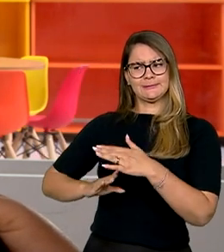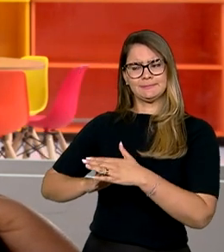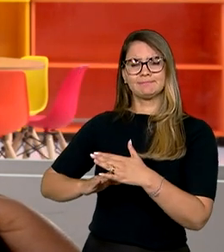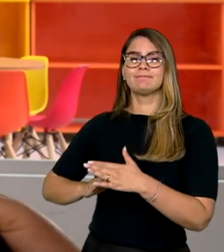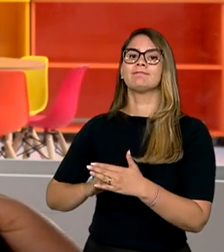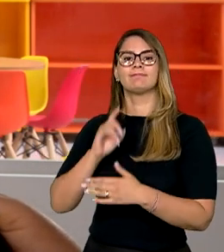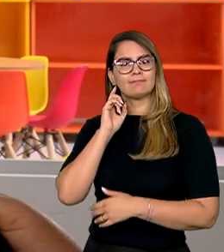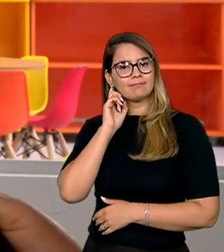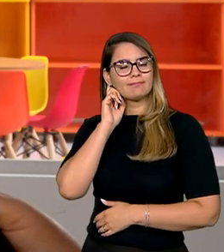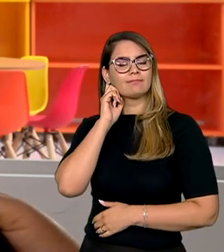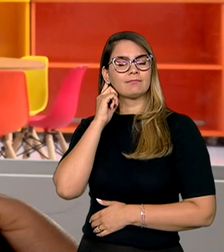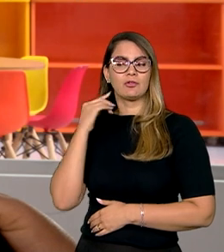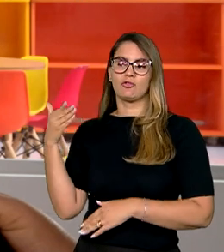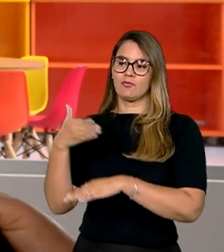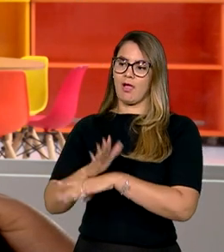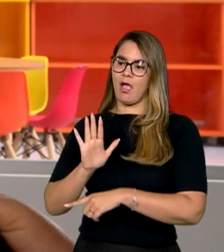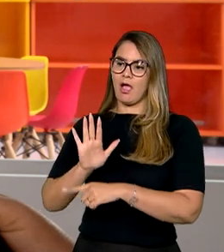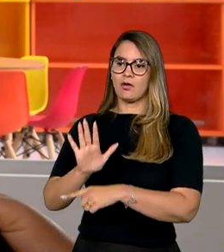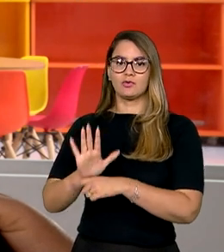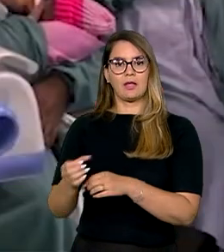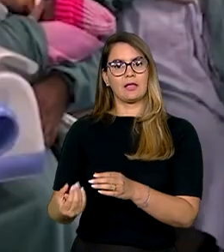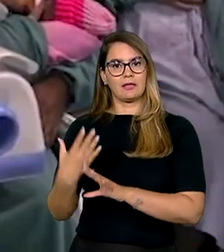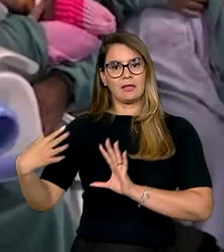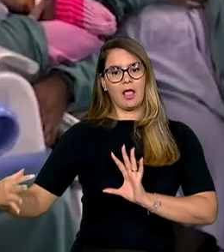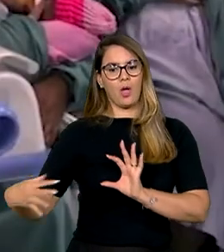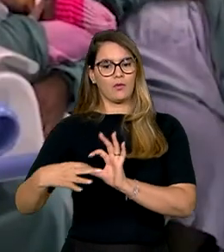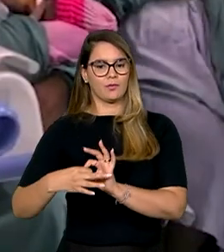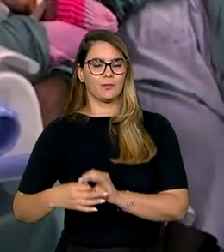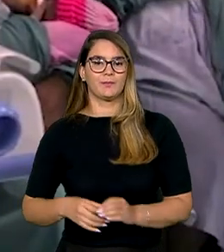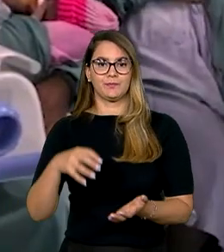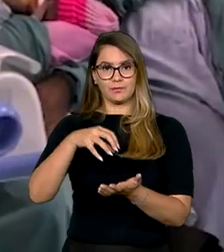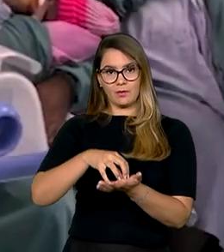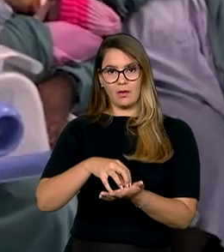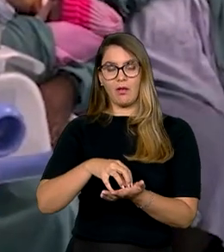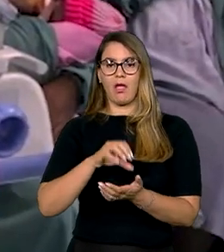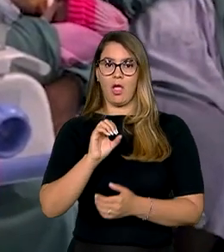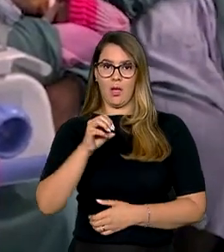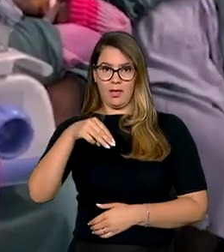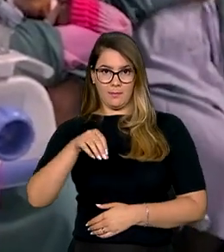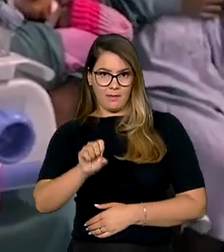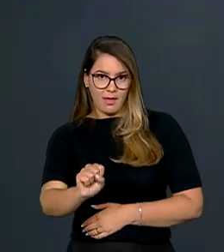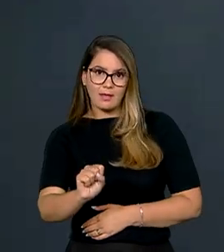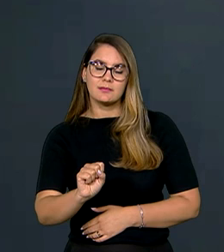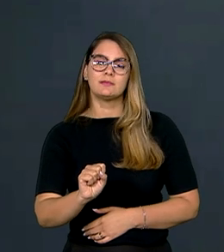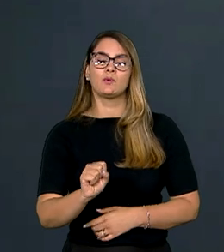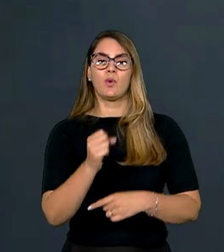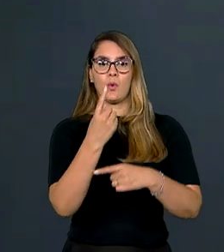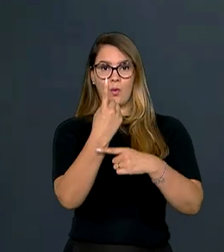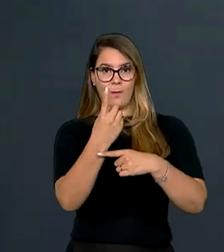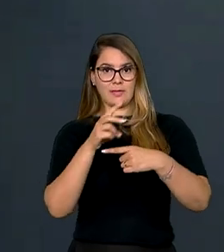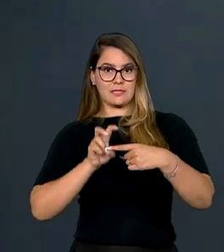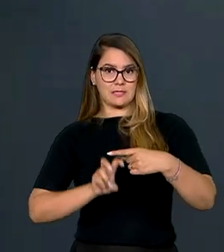vem para entrar ali e ajudar nessa mediação, nessa construção do vínculo. Segundo a Organização Mundial da Saúde, uma em cada